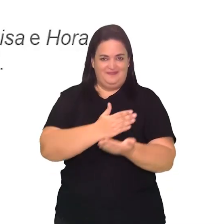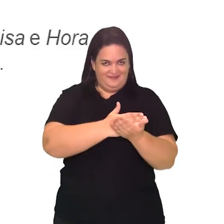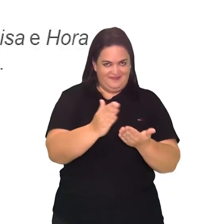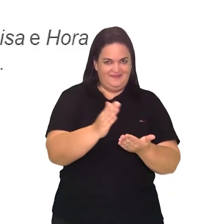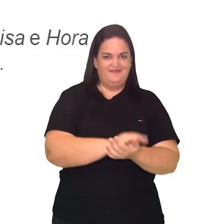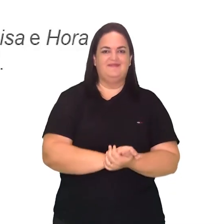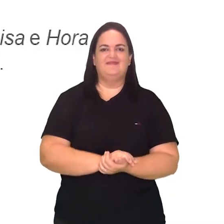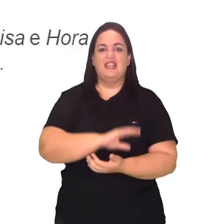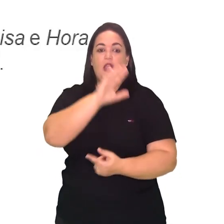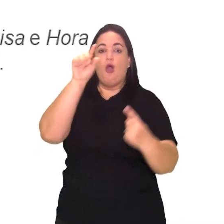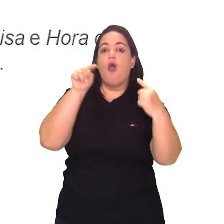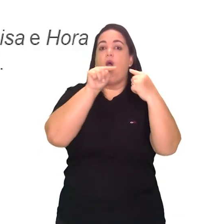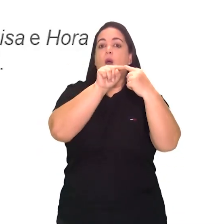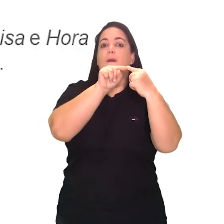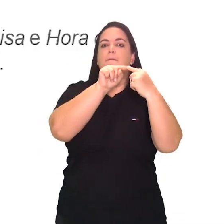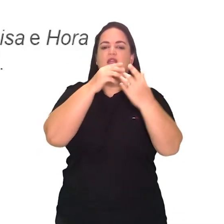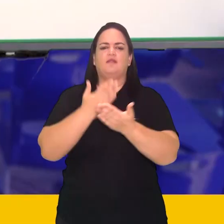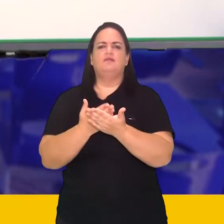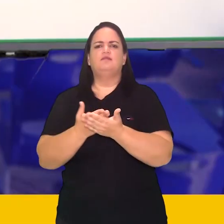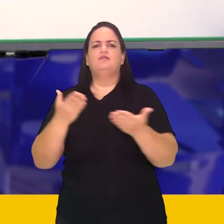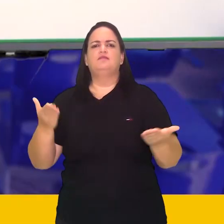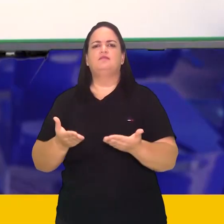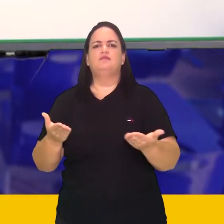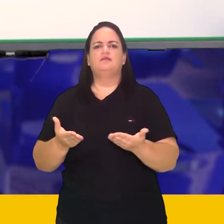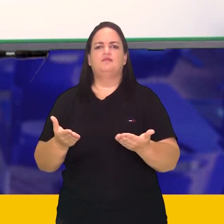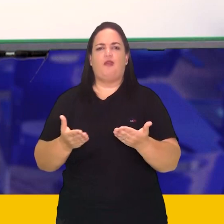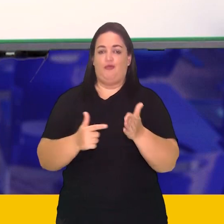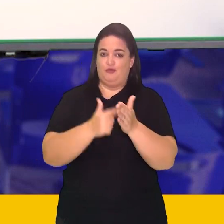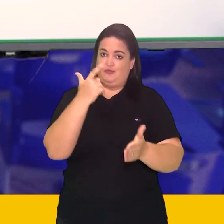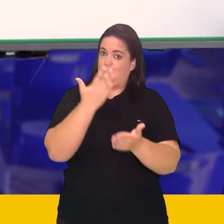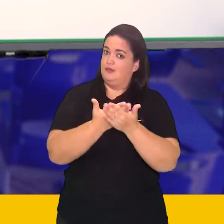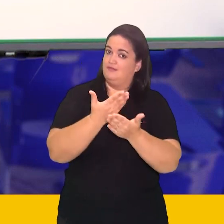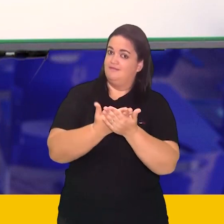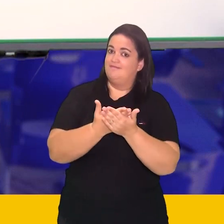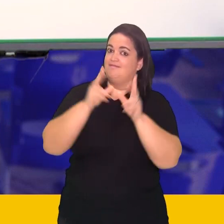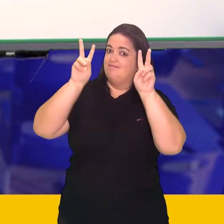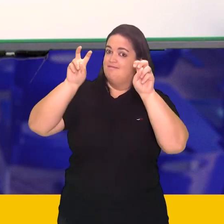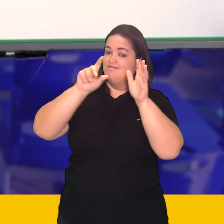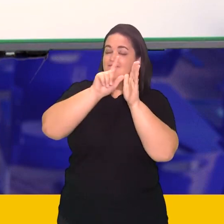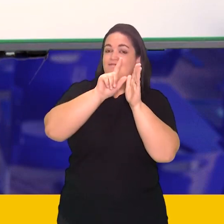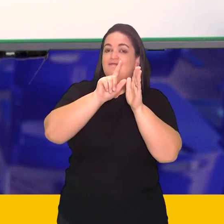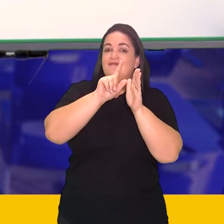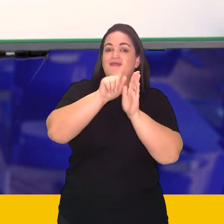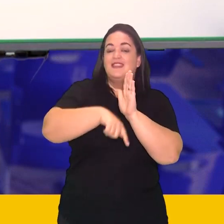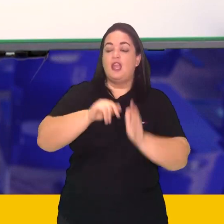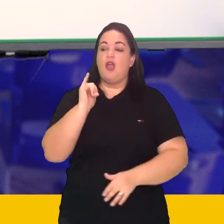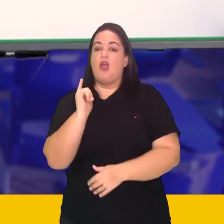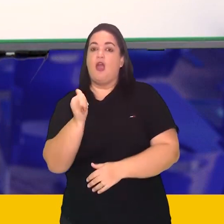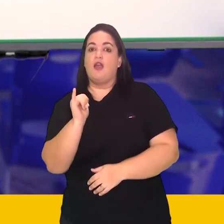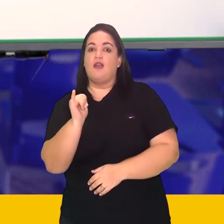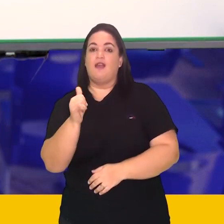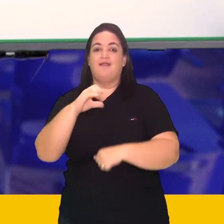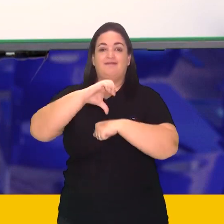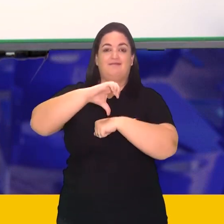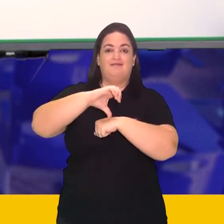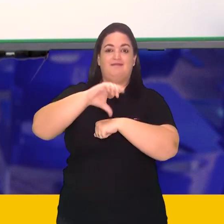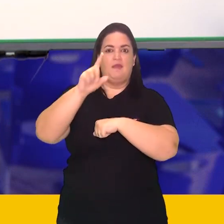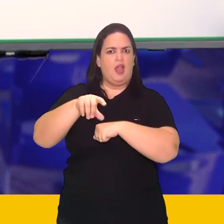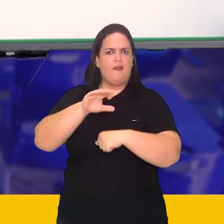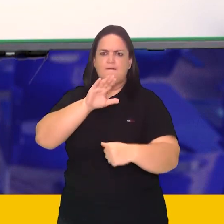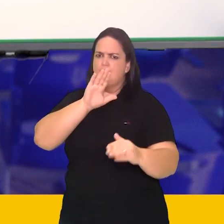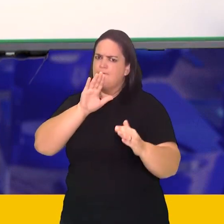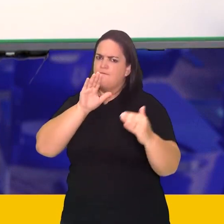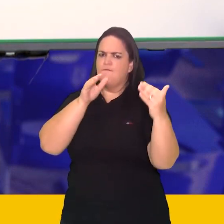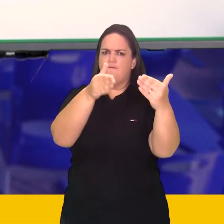O objetivo da nossa aula de hoje, essa segunda aula sobre narrativa de enigma, é bastante direto.